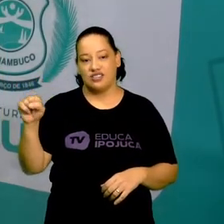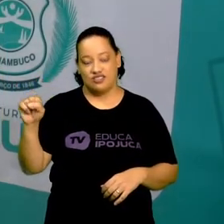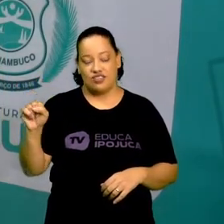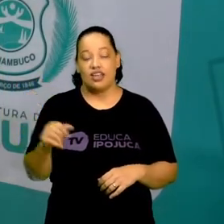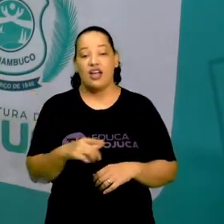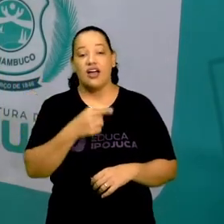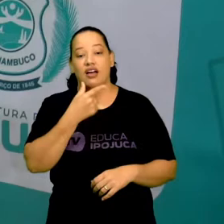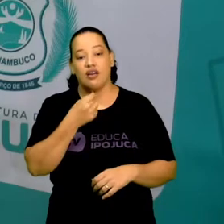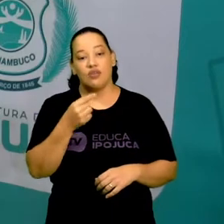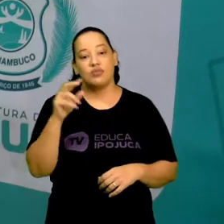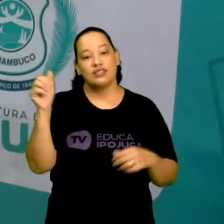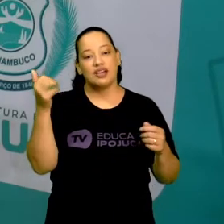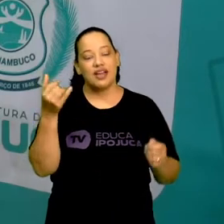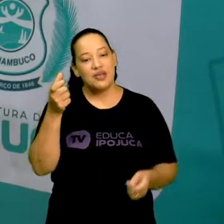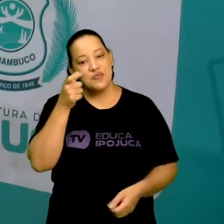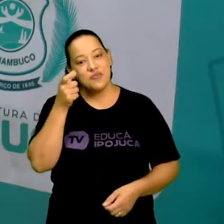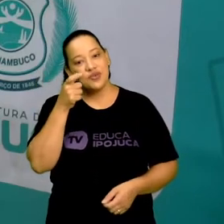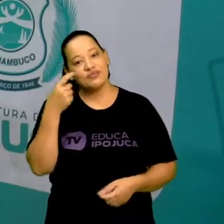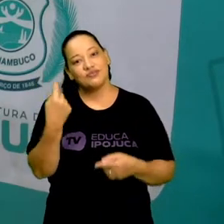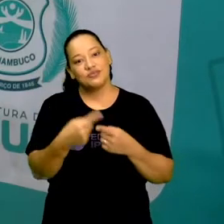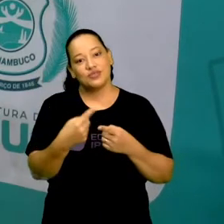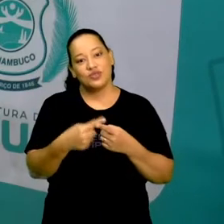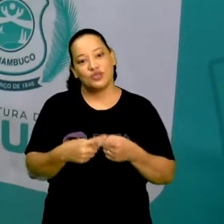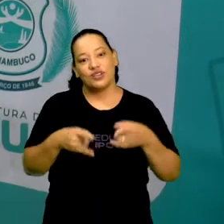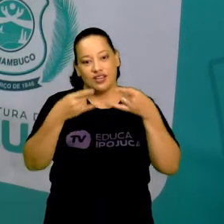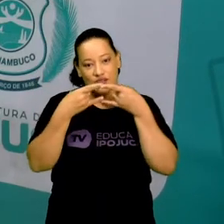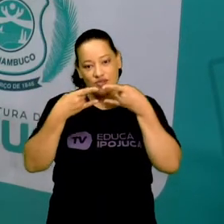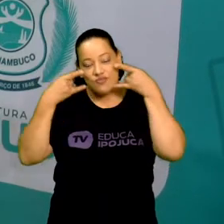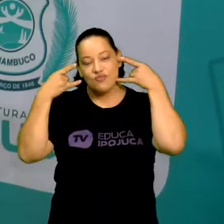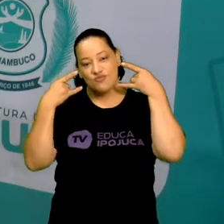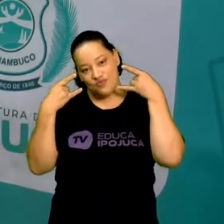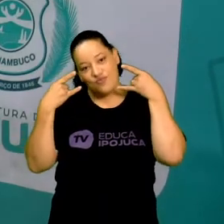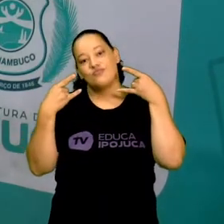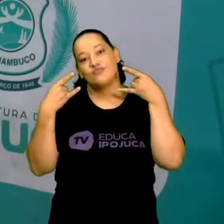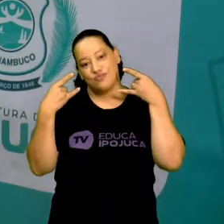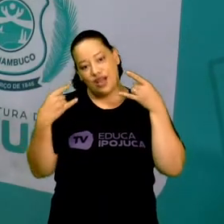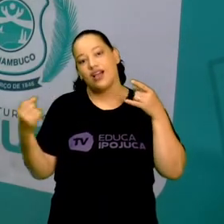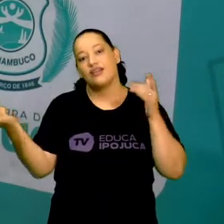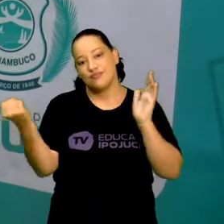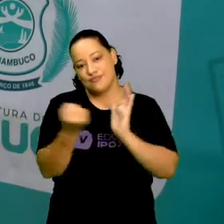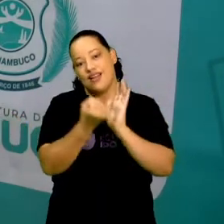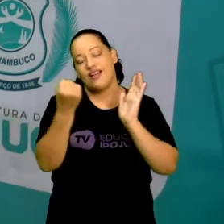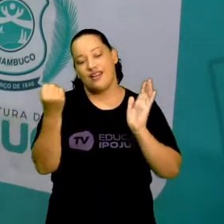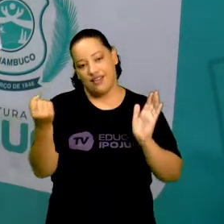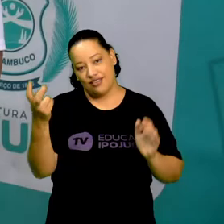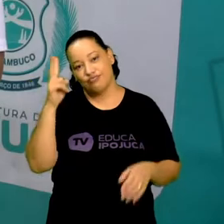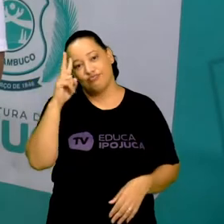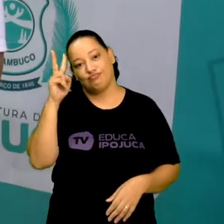nesse momento, porque essa configuração da máscara vai ficar registrada na nossa história.